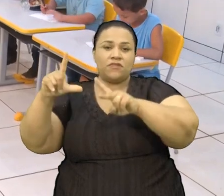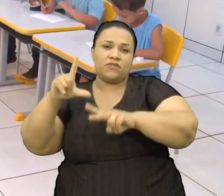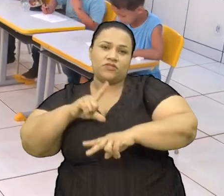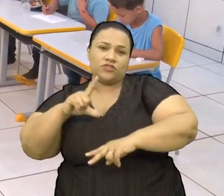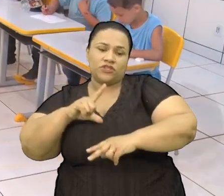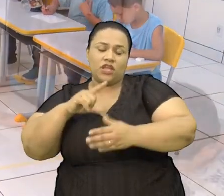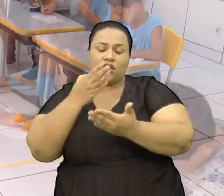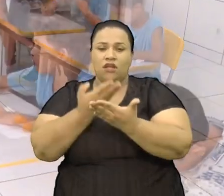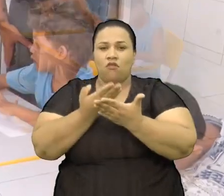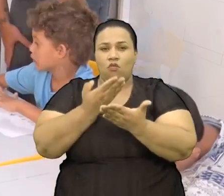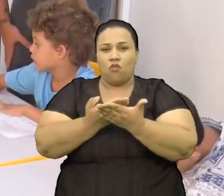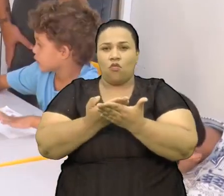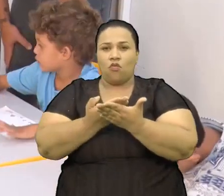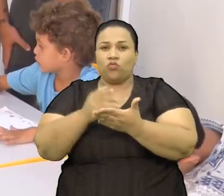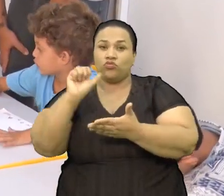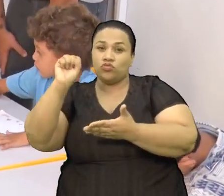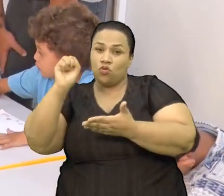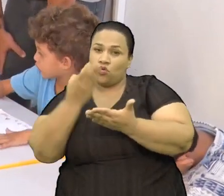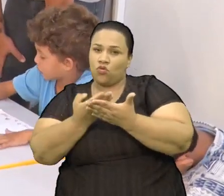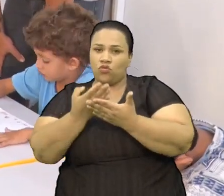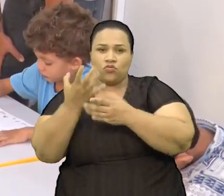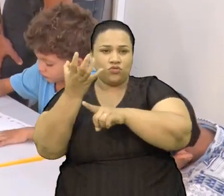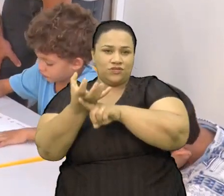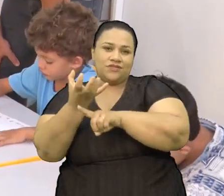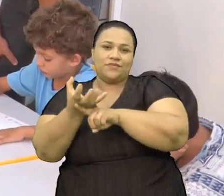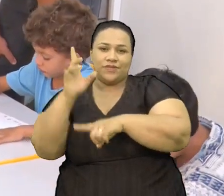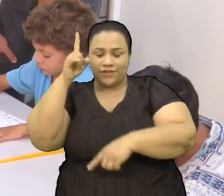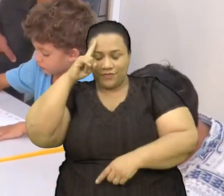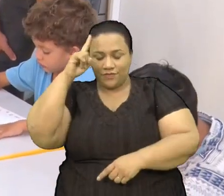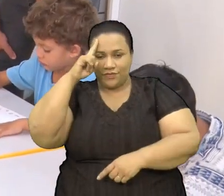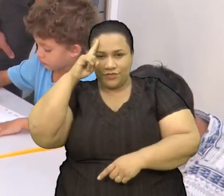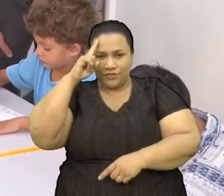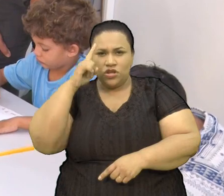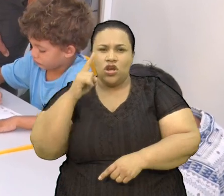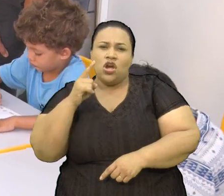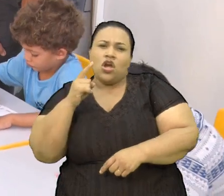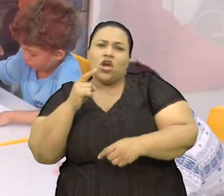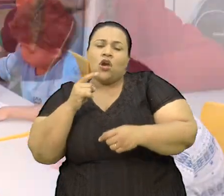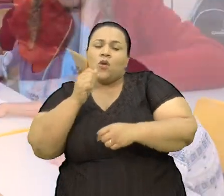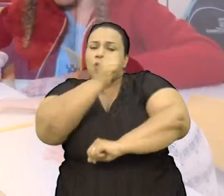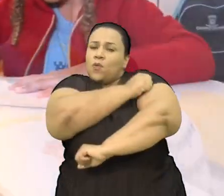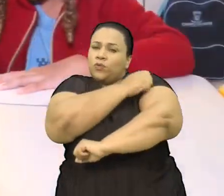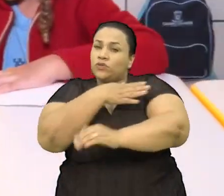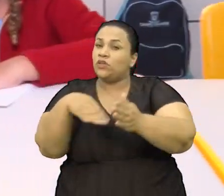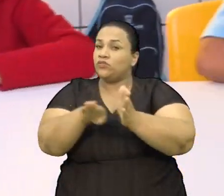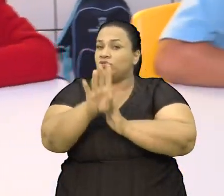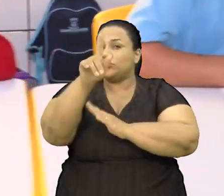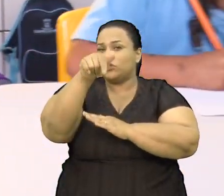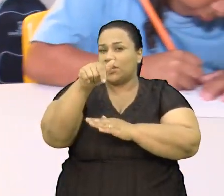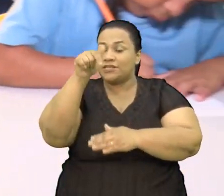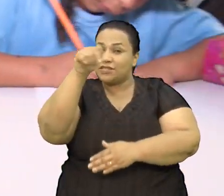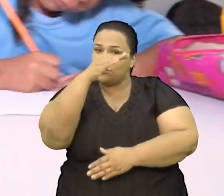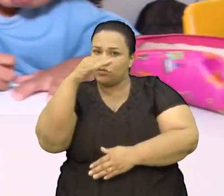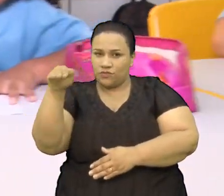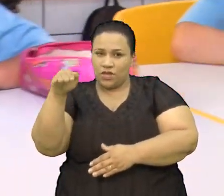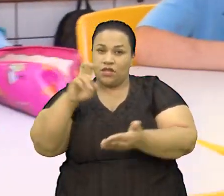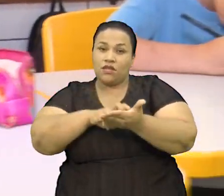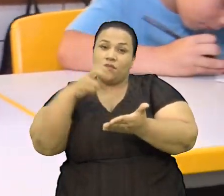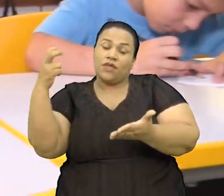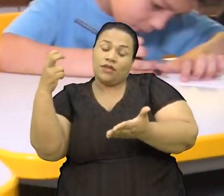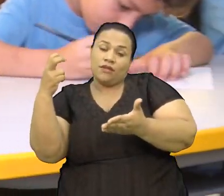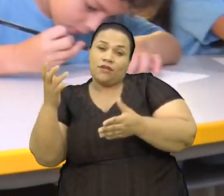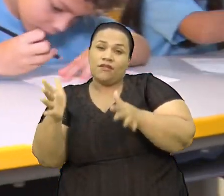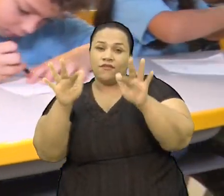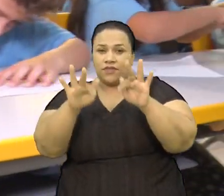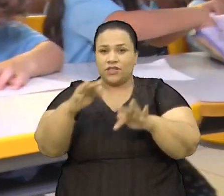oito aulas diariamente Os alunos entram às sete e trinta E saem às quinze horas